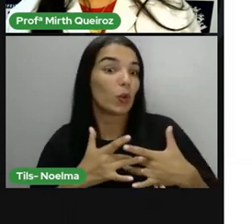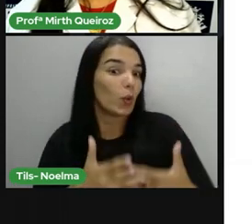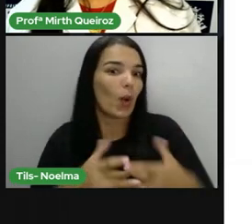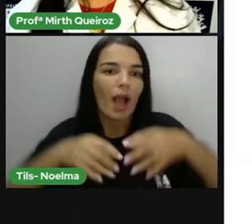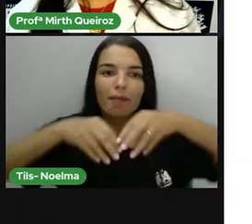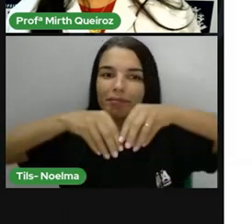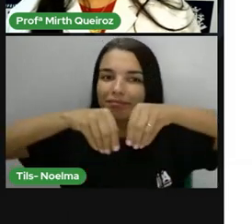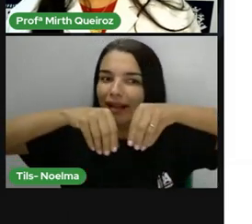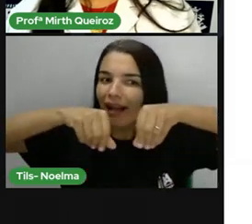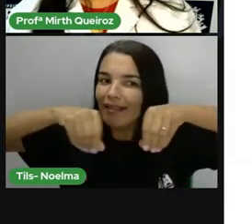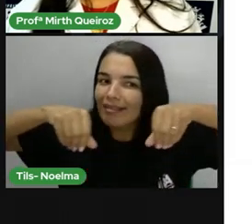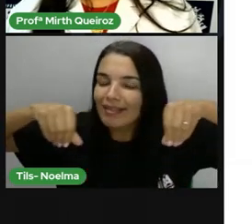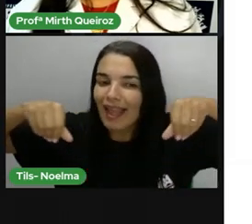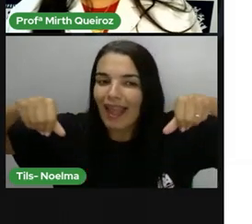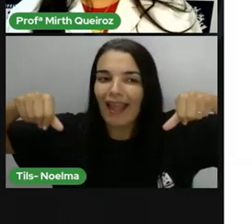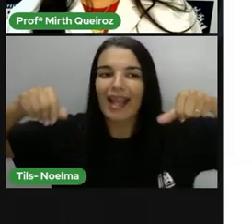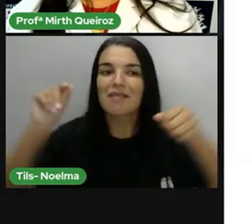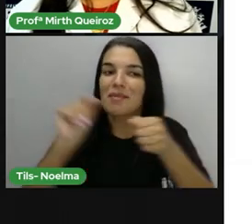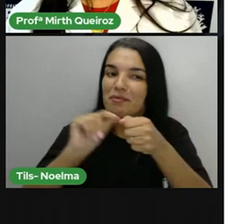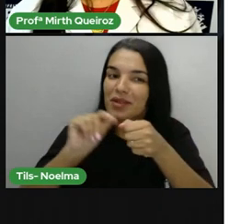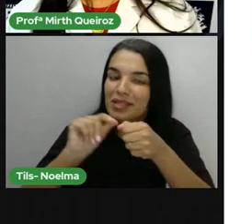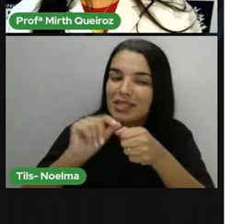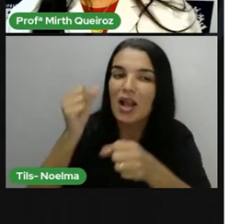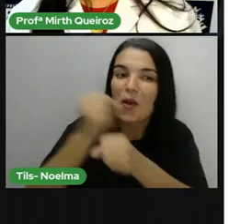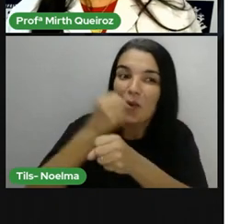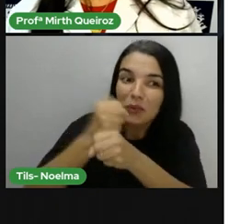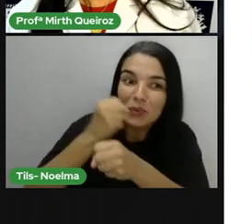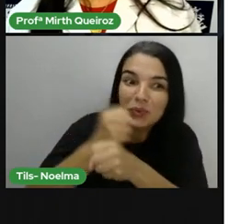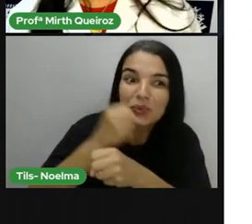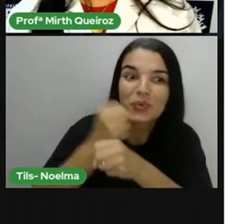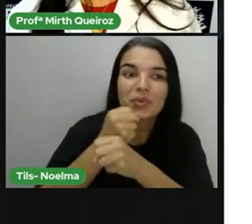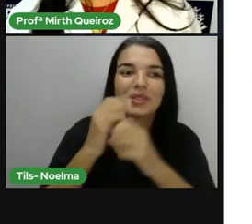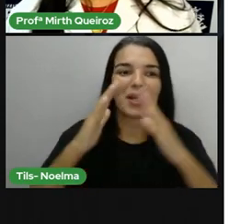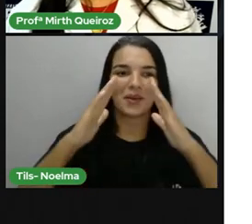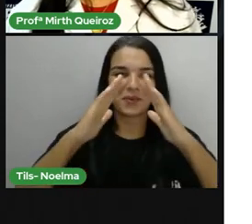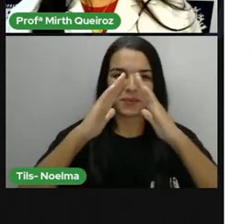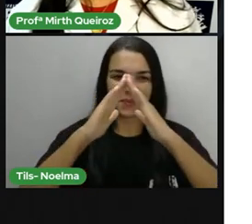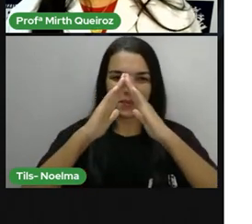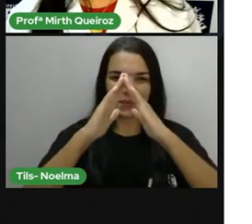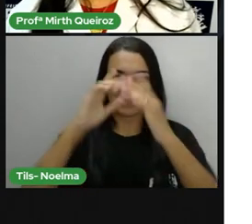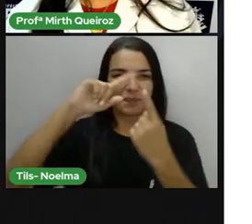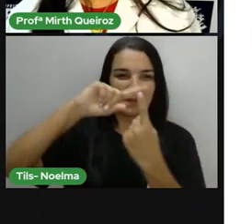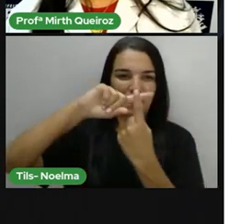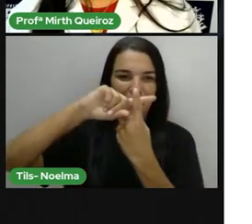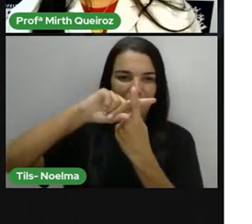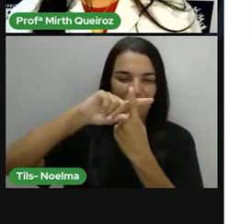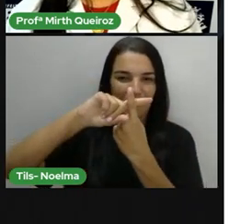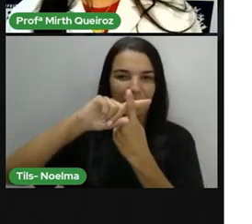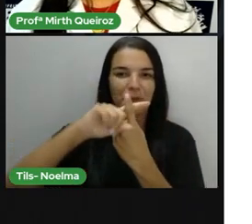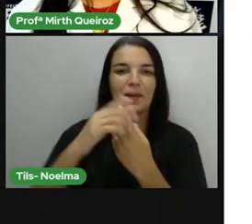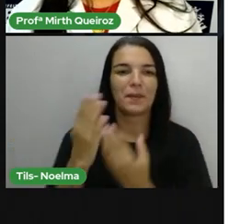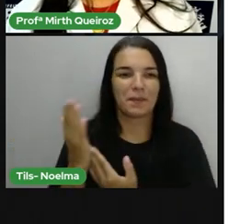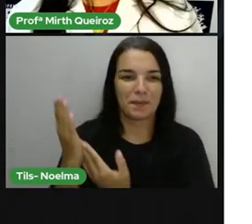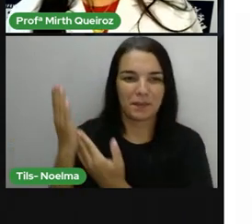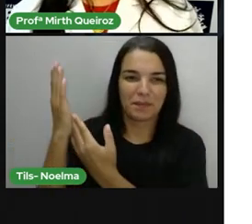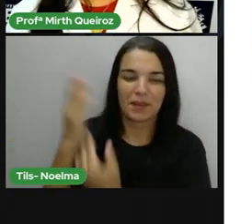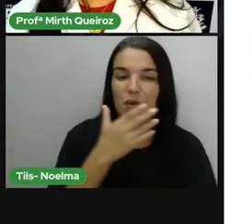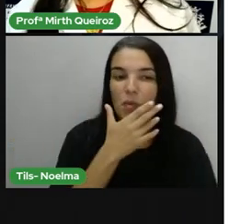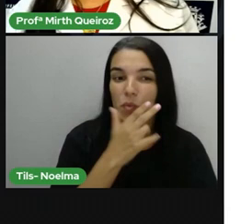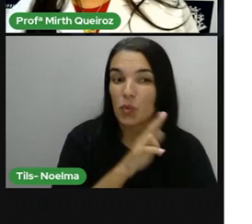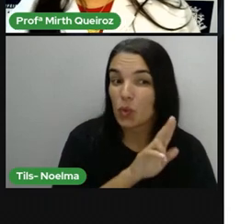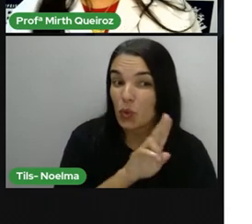Alto da Boa Vista para heregir aí uma capela, que é a Capela de Santana